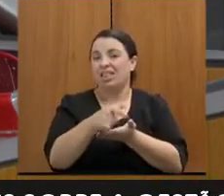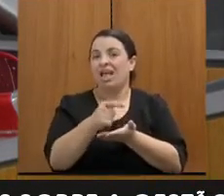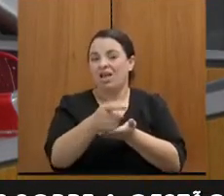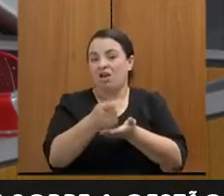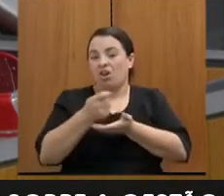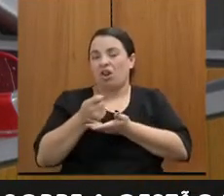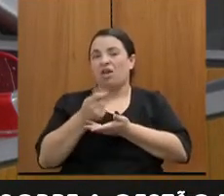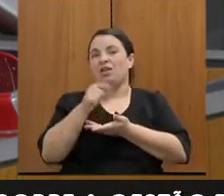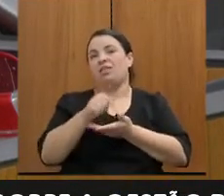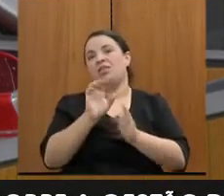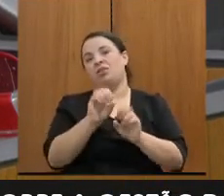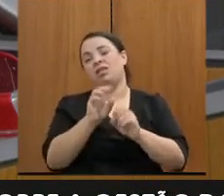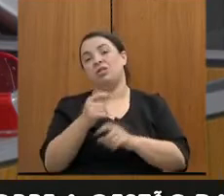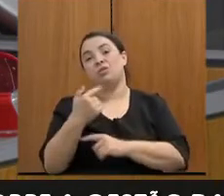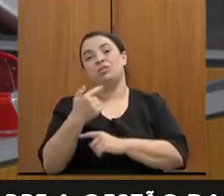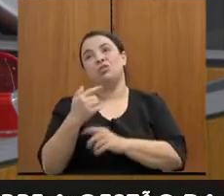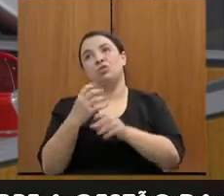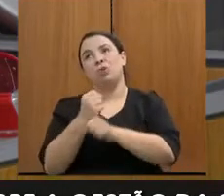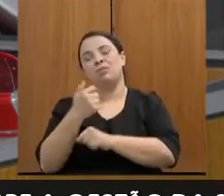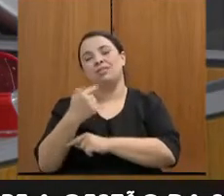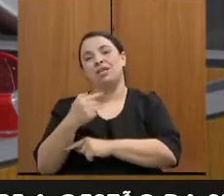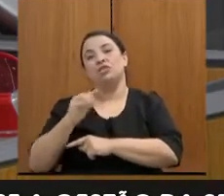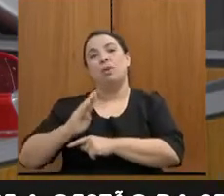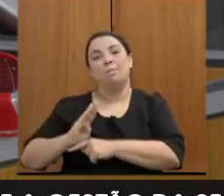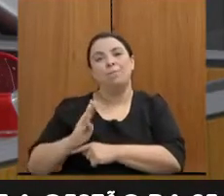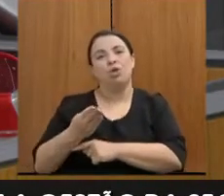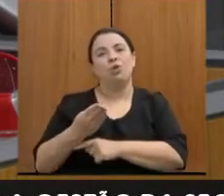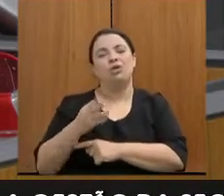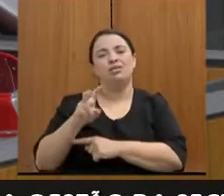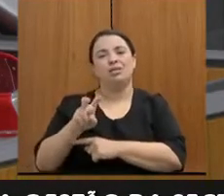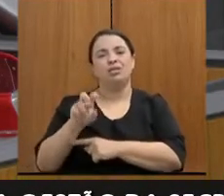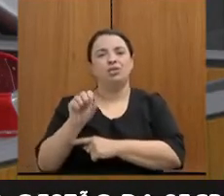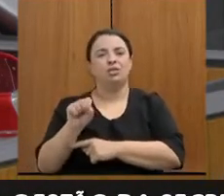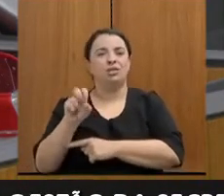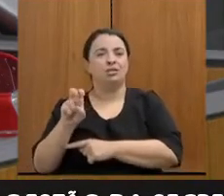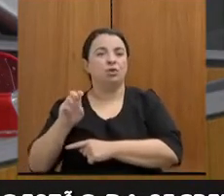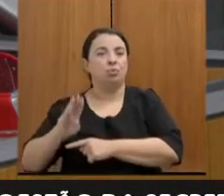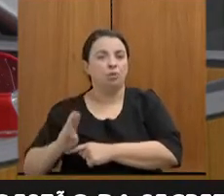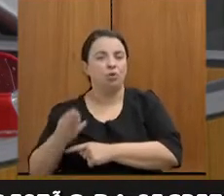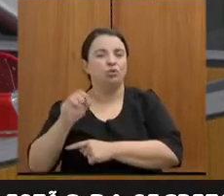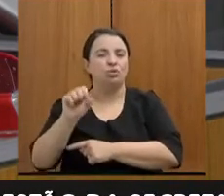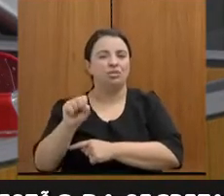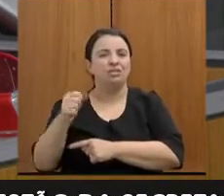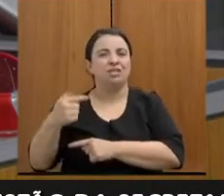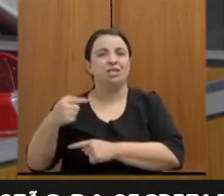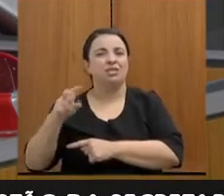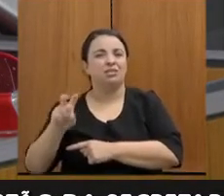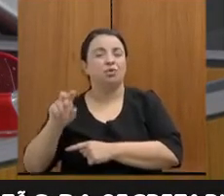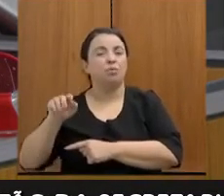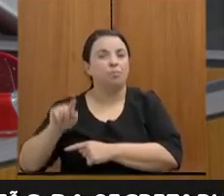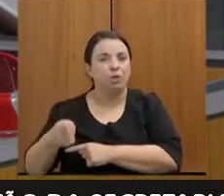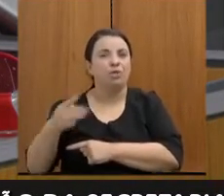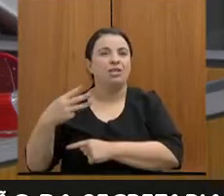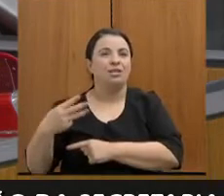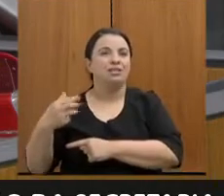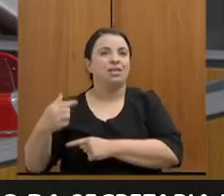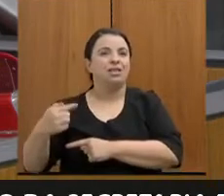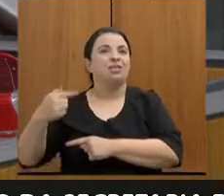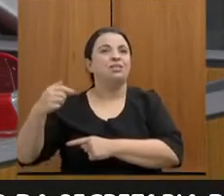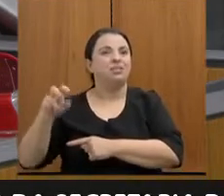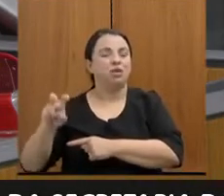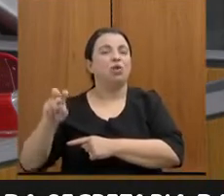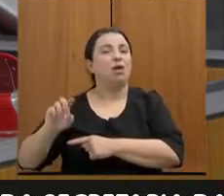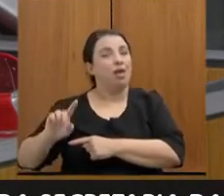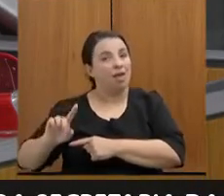,585,864,375,21 21 centavos.